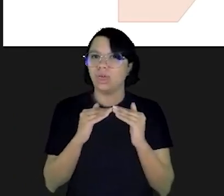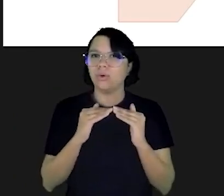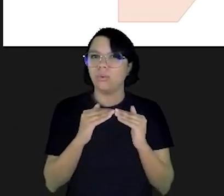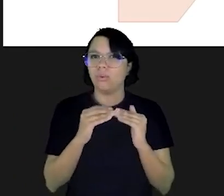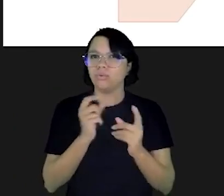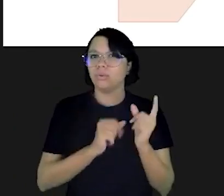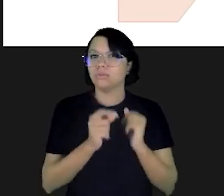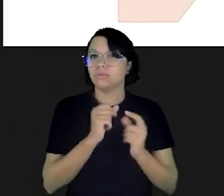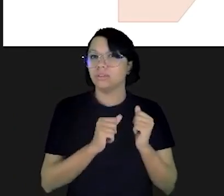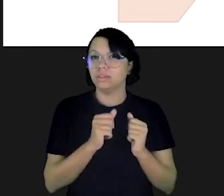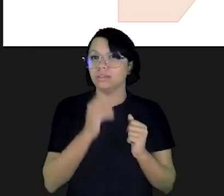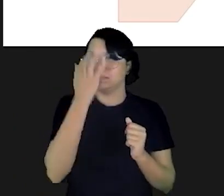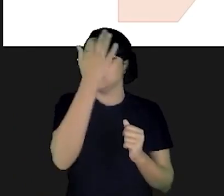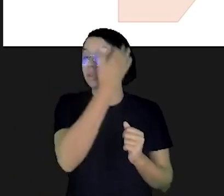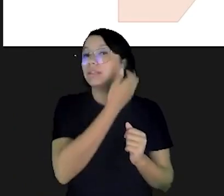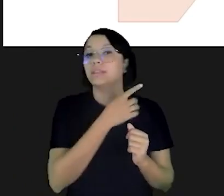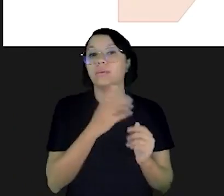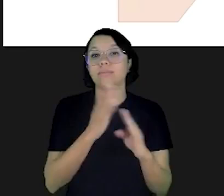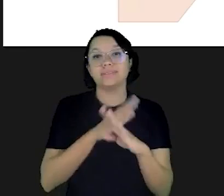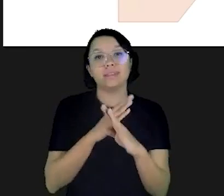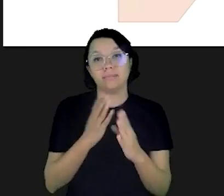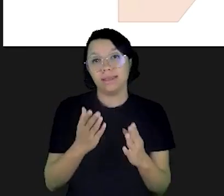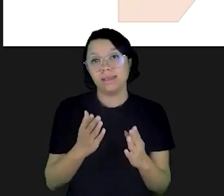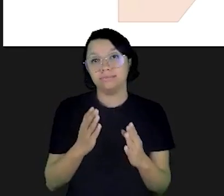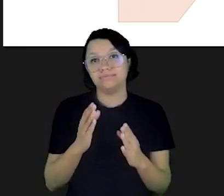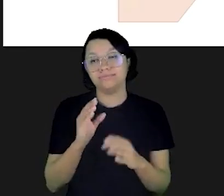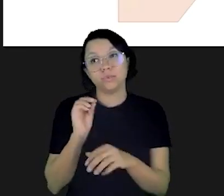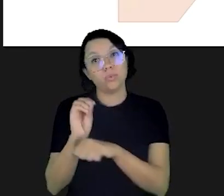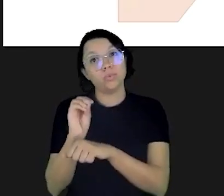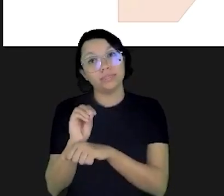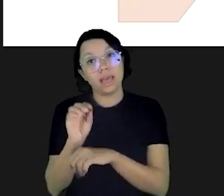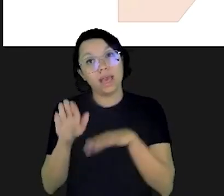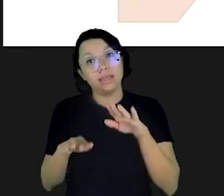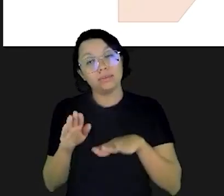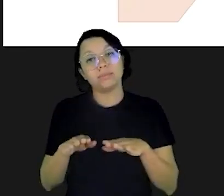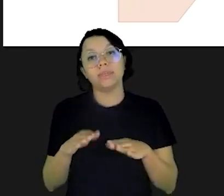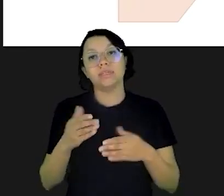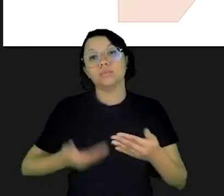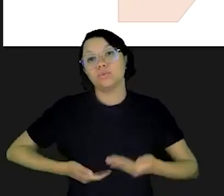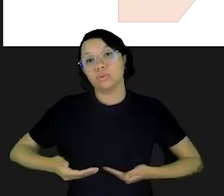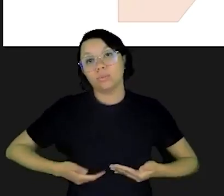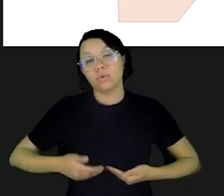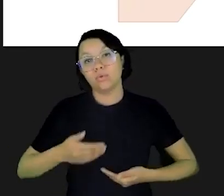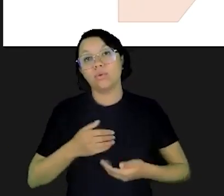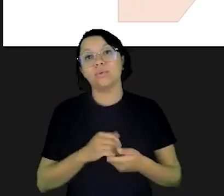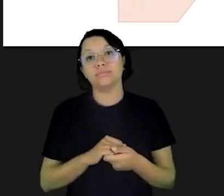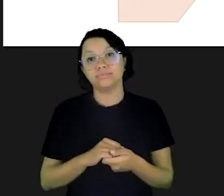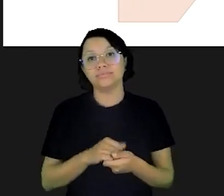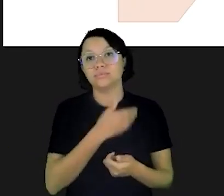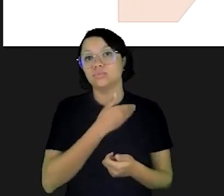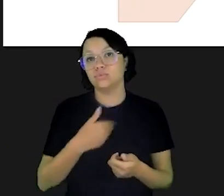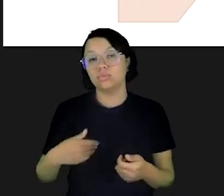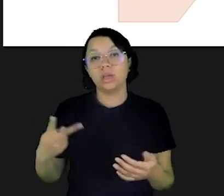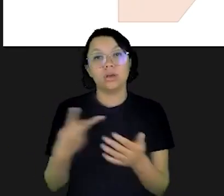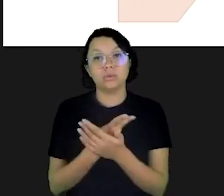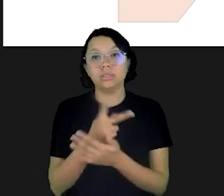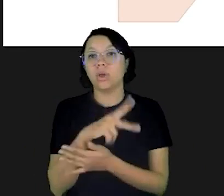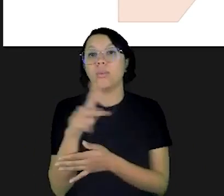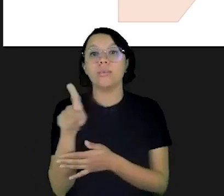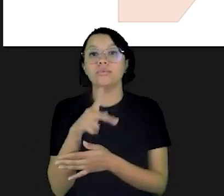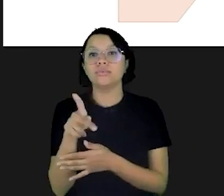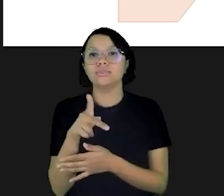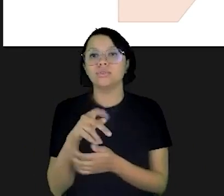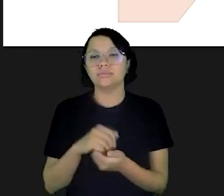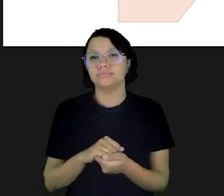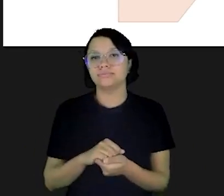emergência de acordo com as suas finanças para que você não se embanane para que você não se atrapalhe o cuidado que mesmo servidor